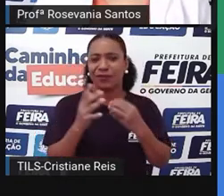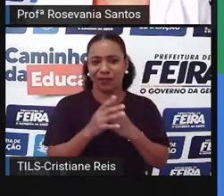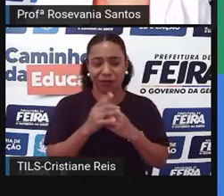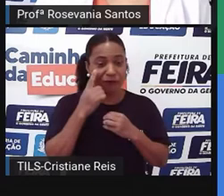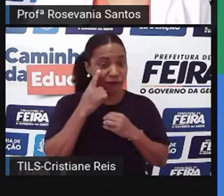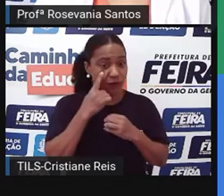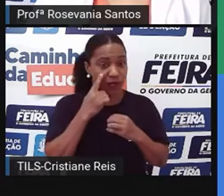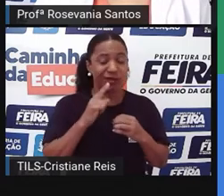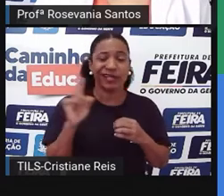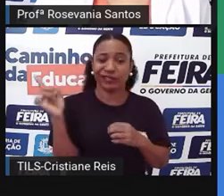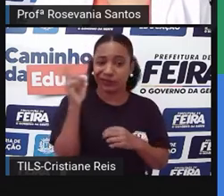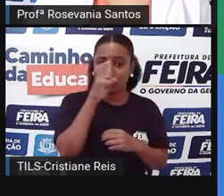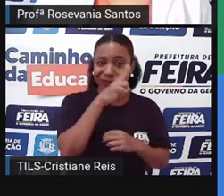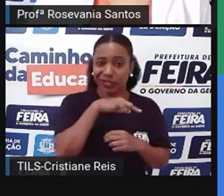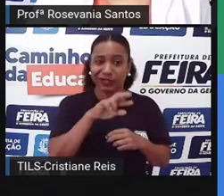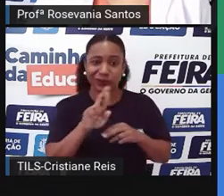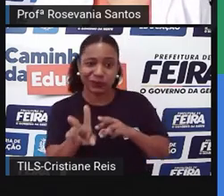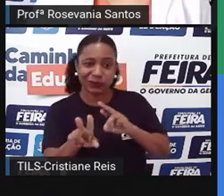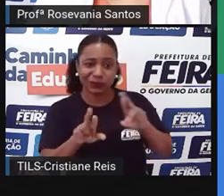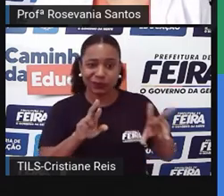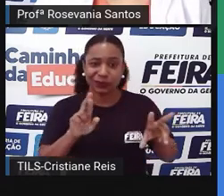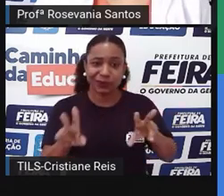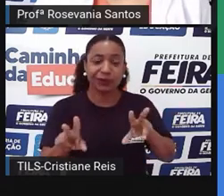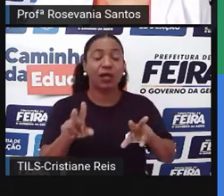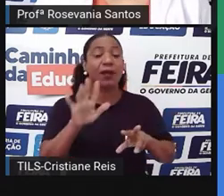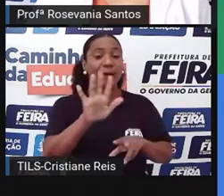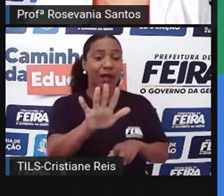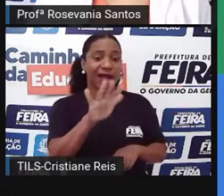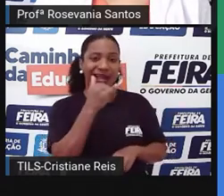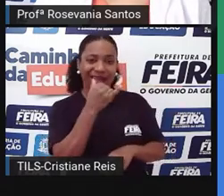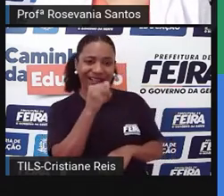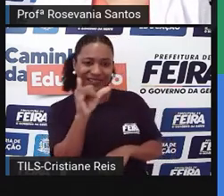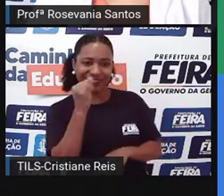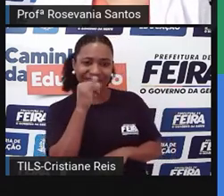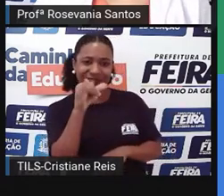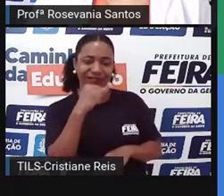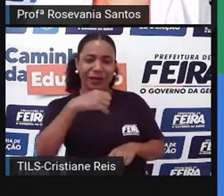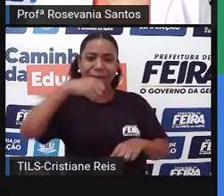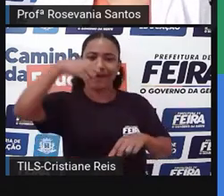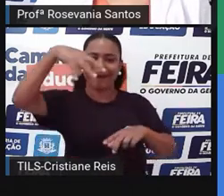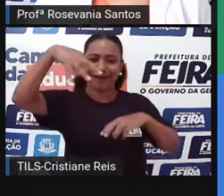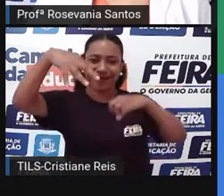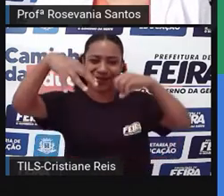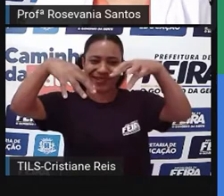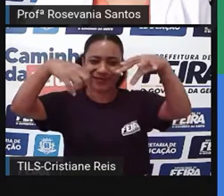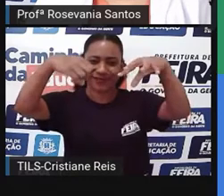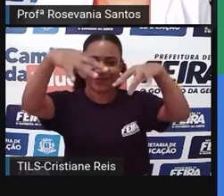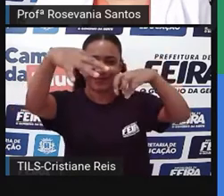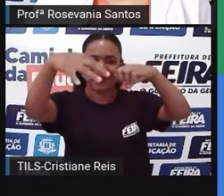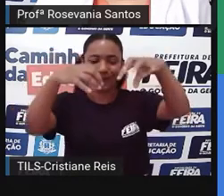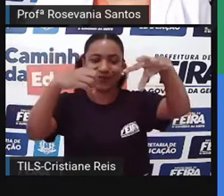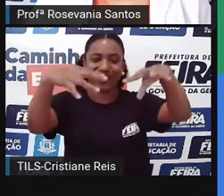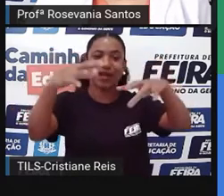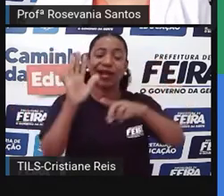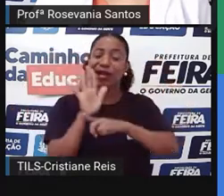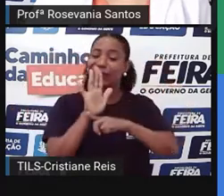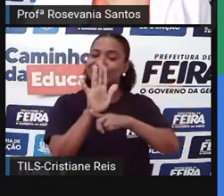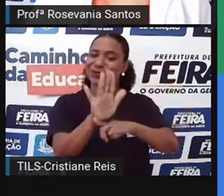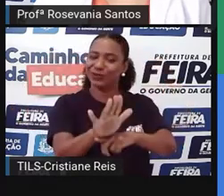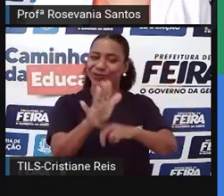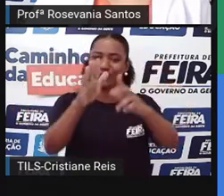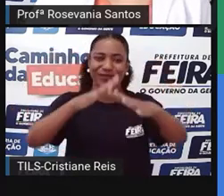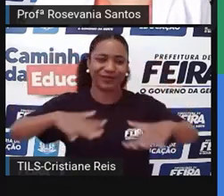da região. Então, a chegada da energia ajudou bastante esse espaço aqui, né, do semiárido.